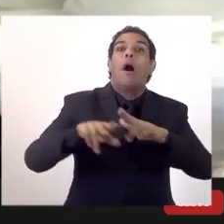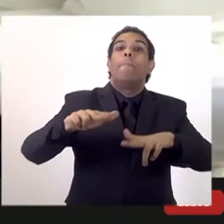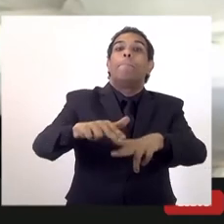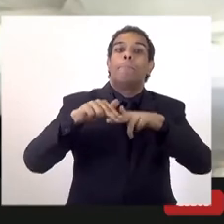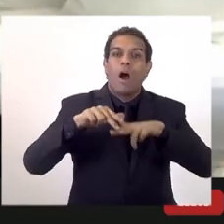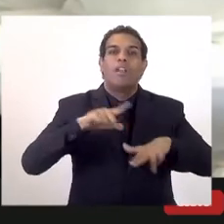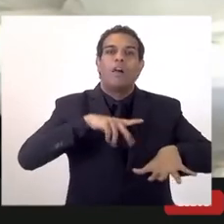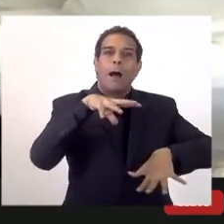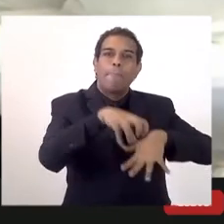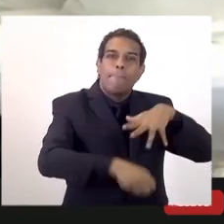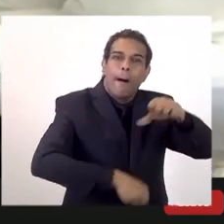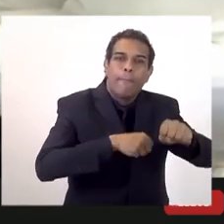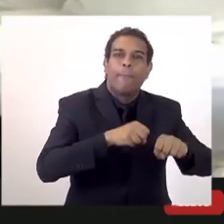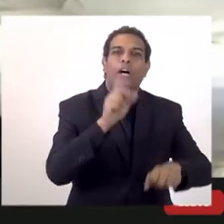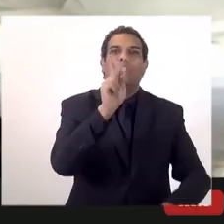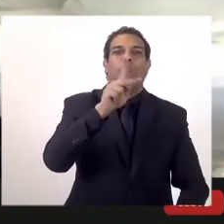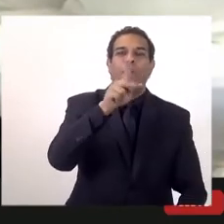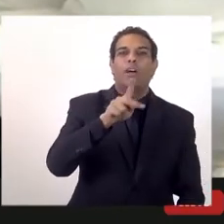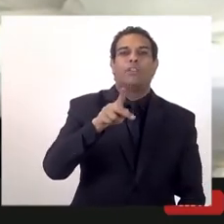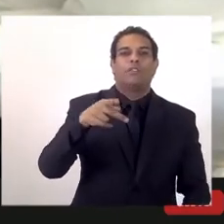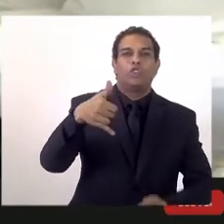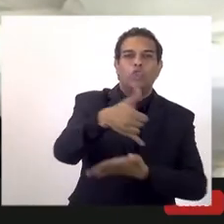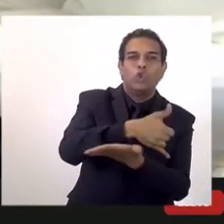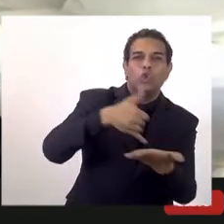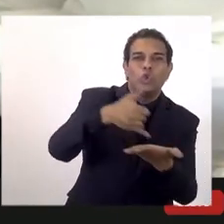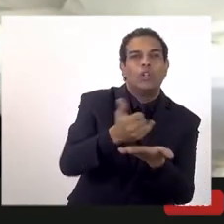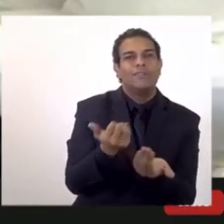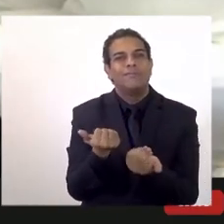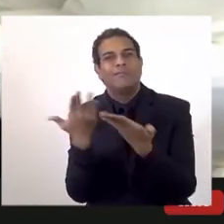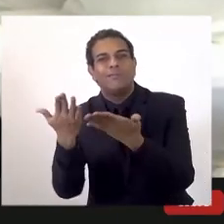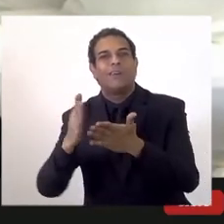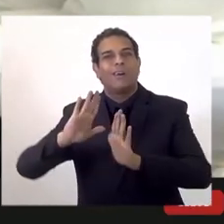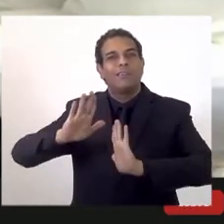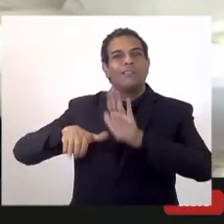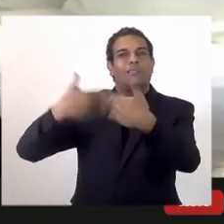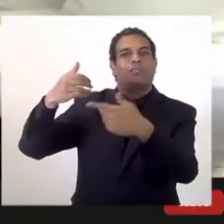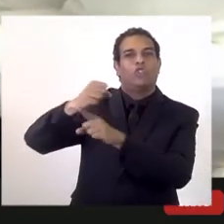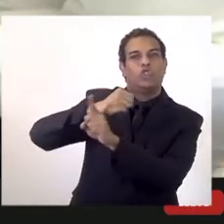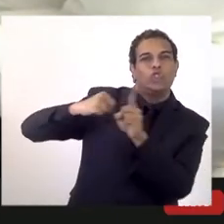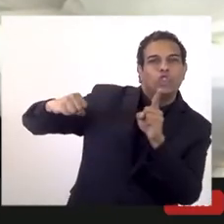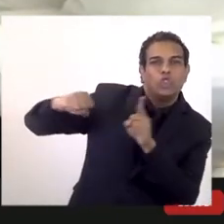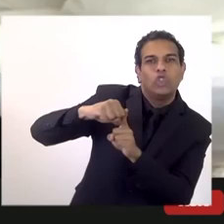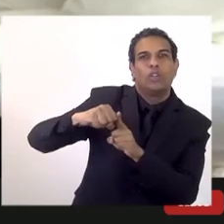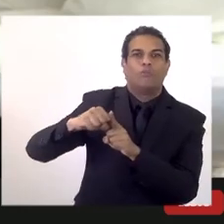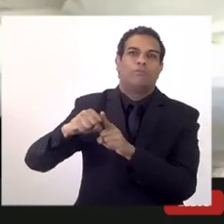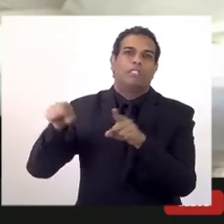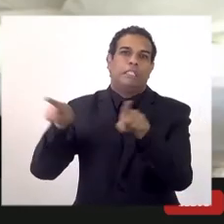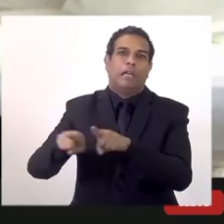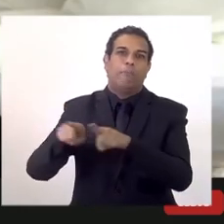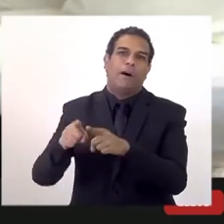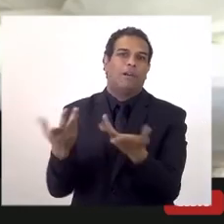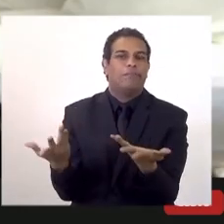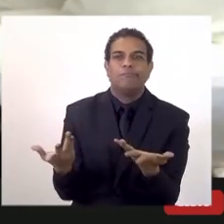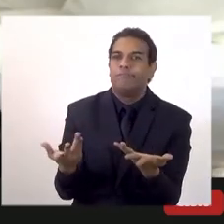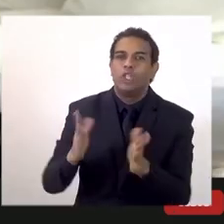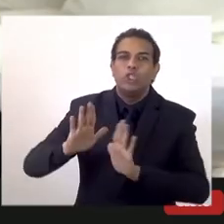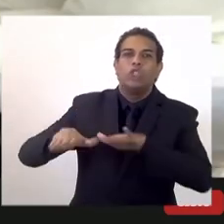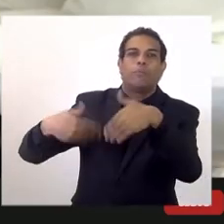exploração para ser aplicado no desenvolvimento na época podia ser social podia ser